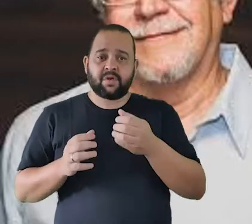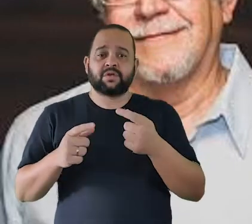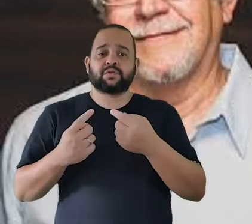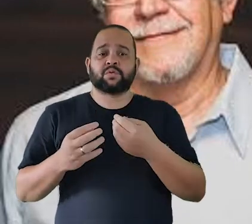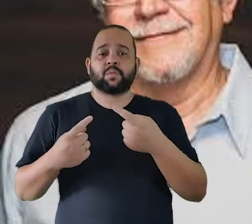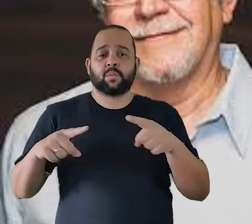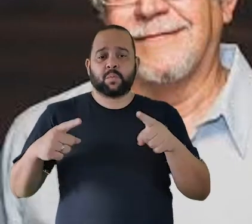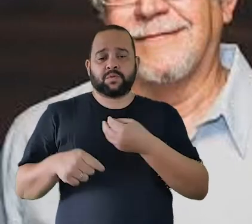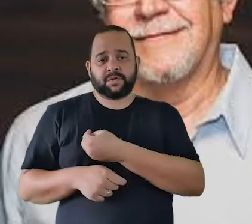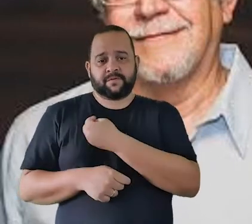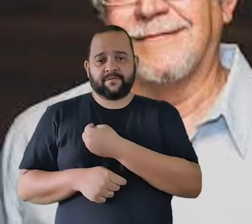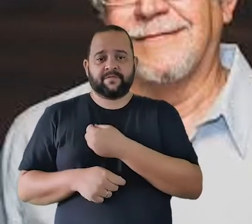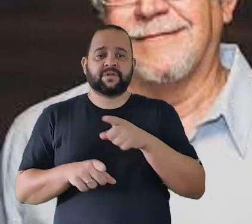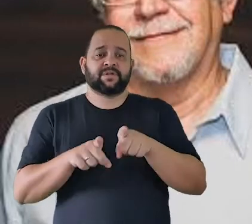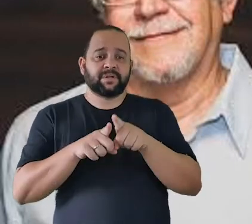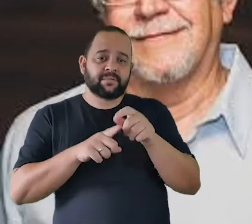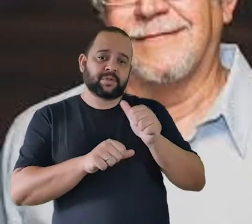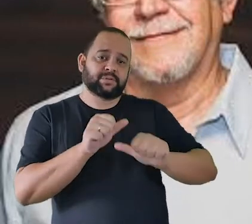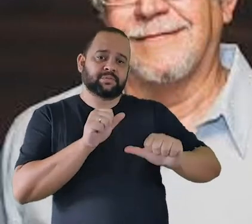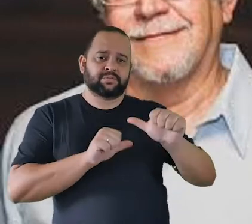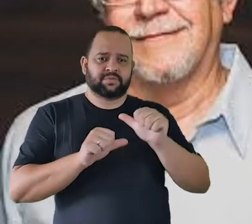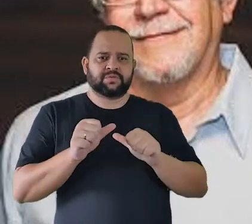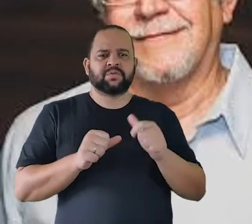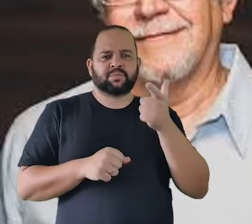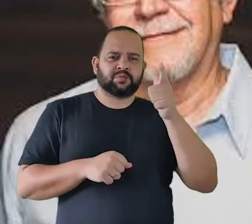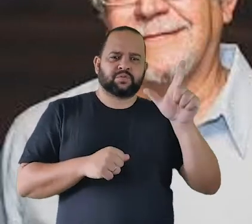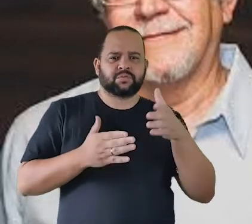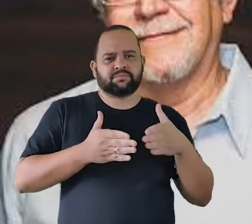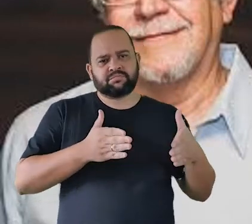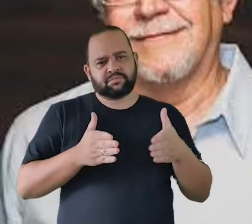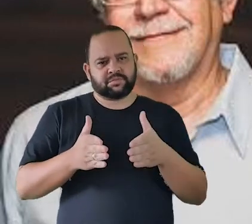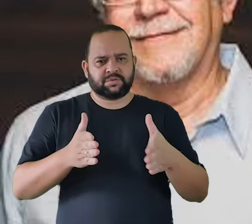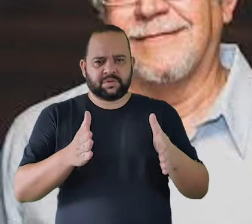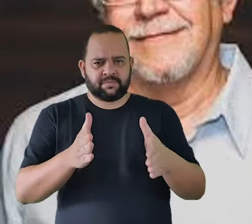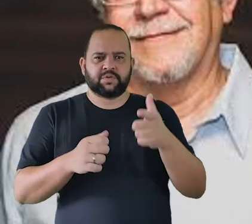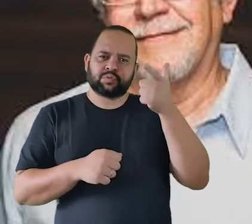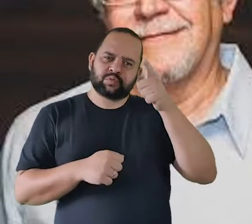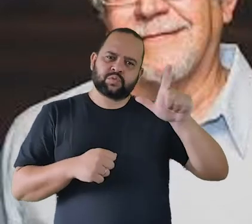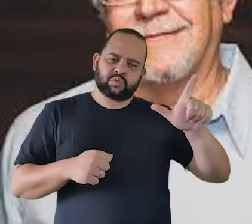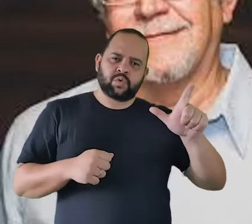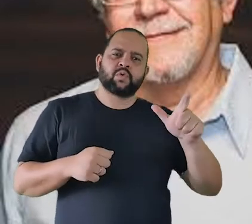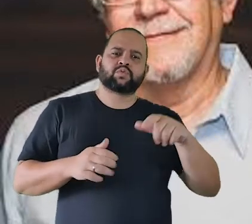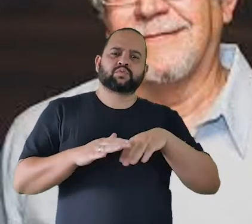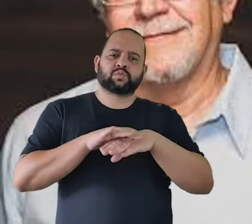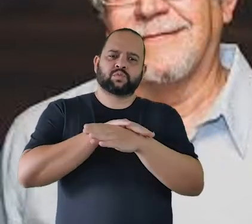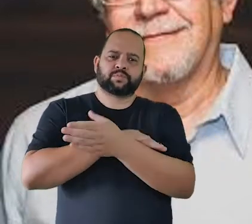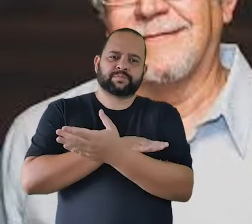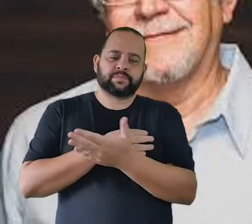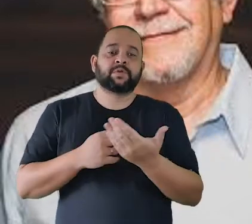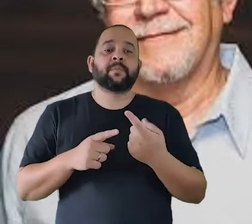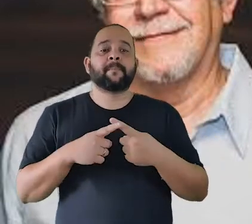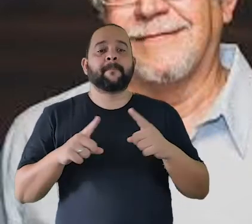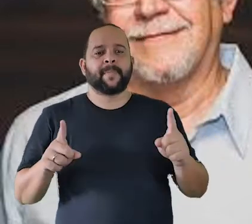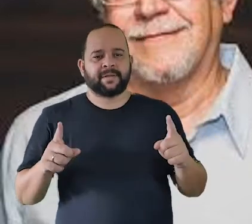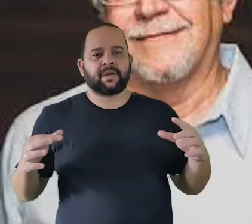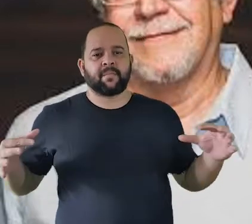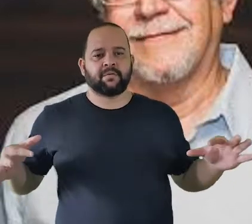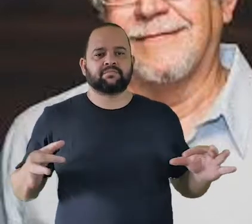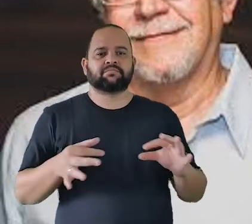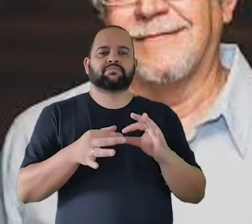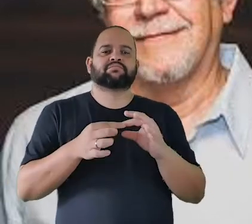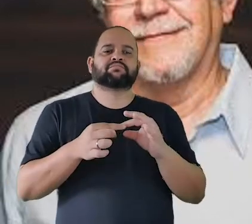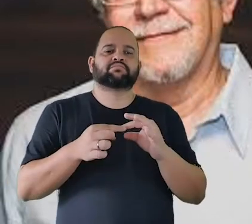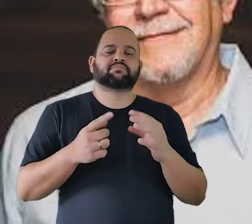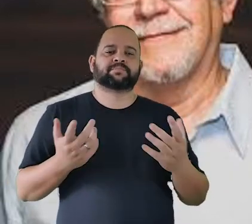fazer música nacionalista por outros caminhos por outras vertentes por outros lugares mas eles se cruzam